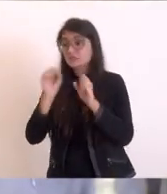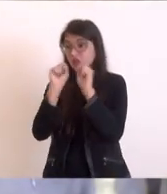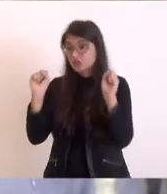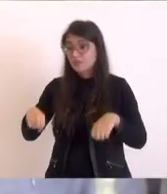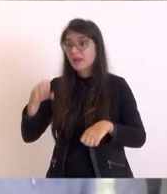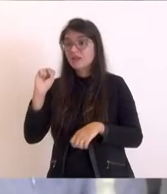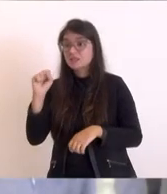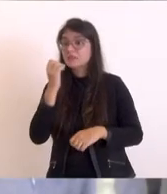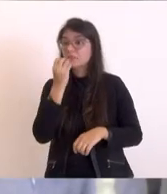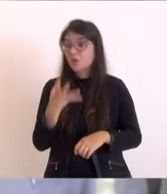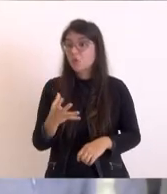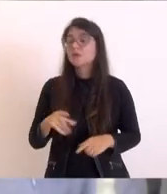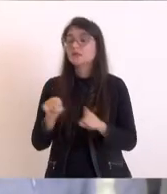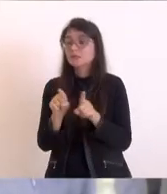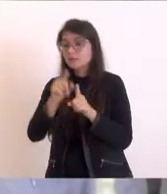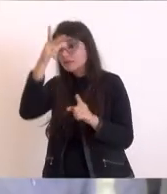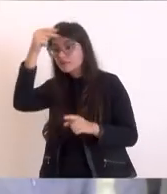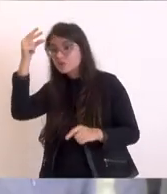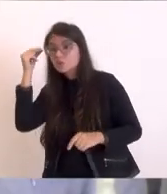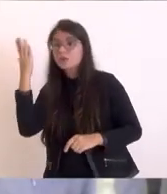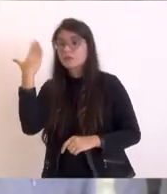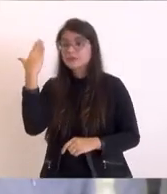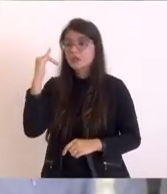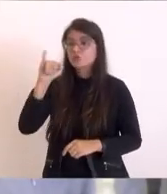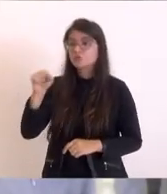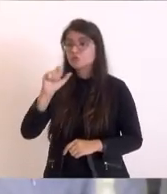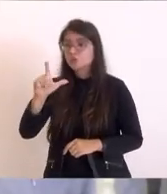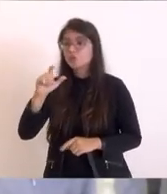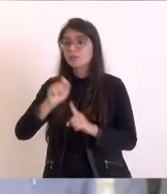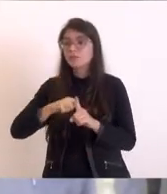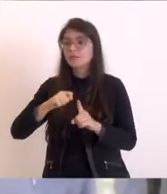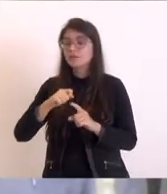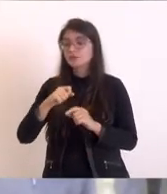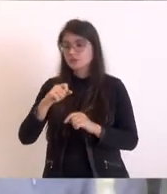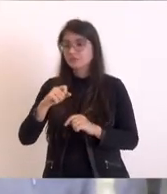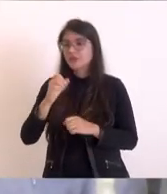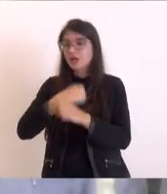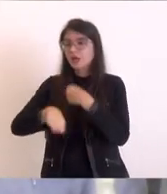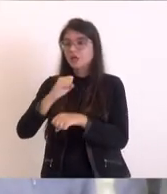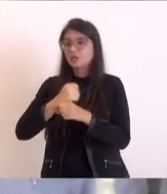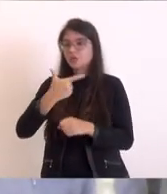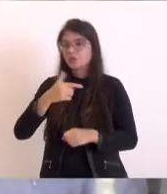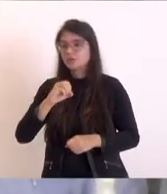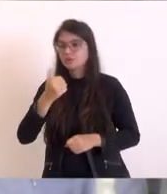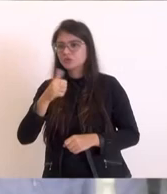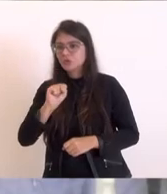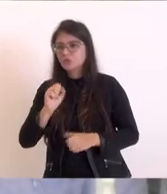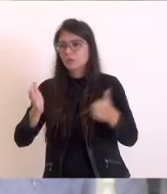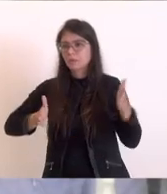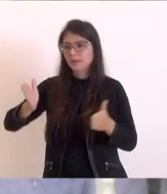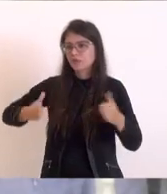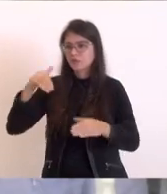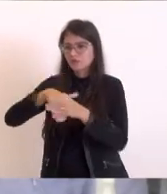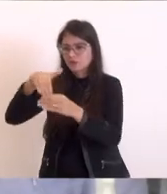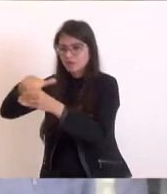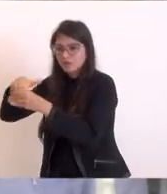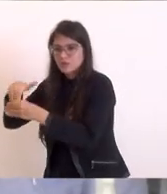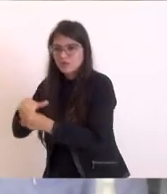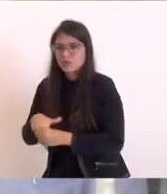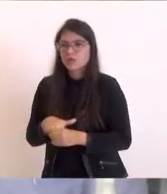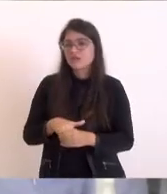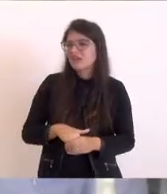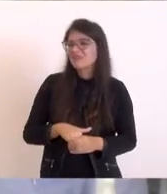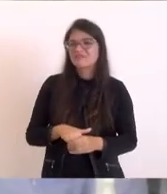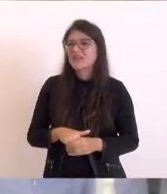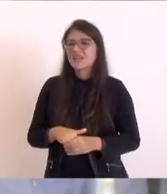assumi a prefeitura em julho de 2018, dentro de um período eleitoral que perdeu, lançou, queimaram o orçamento